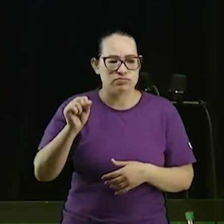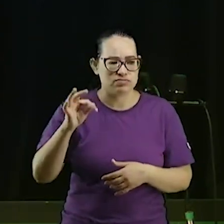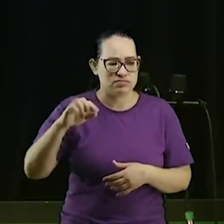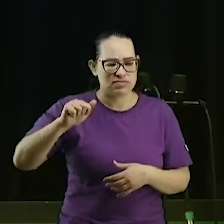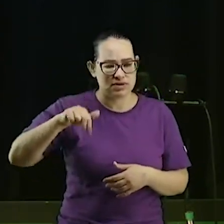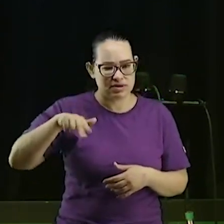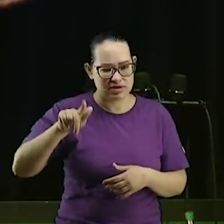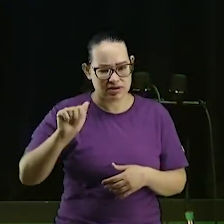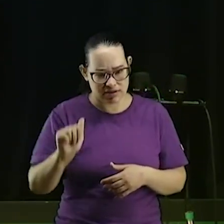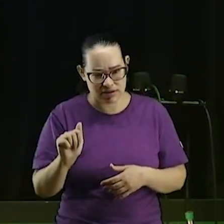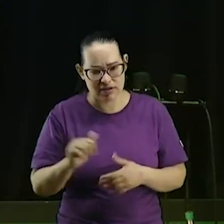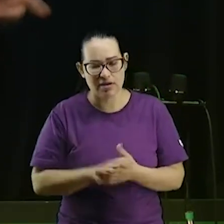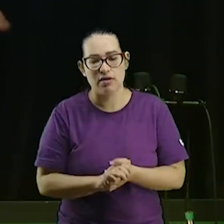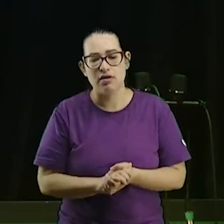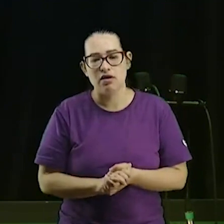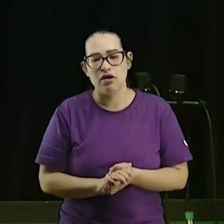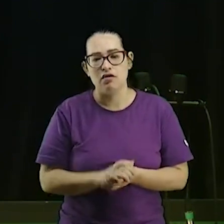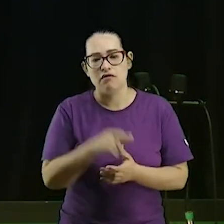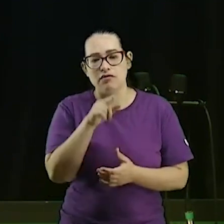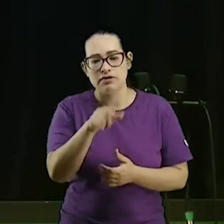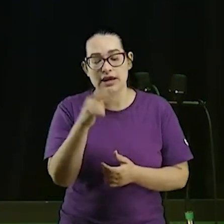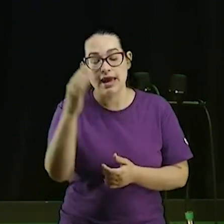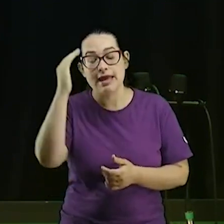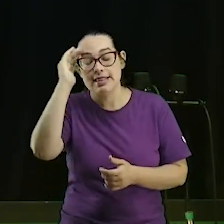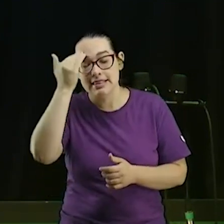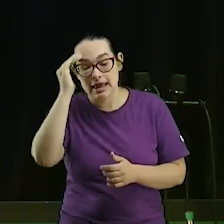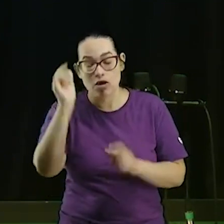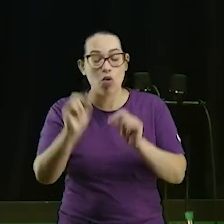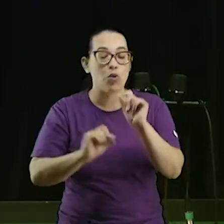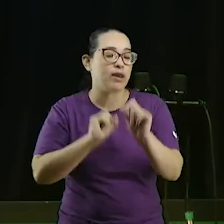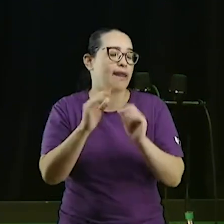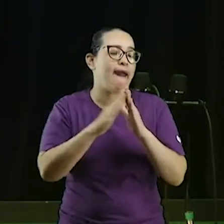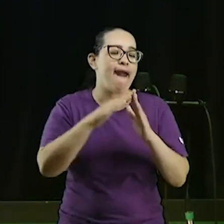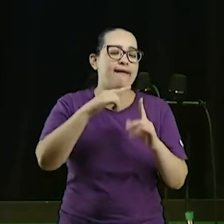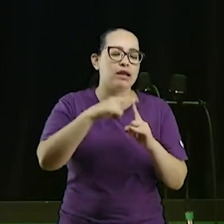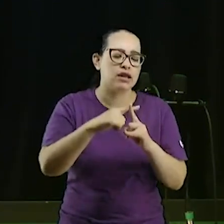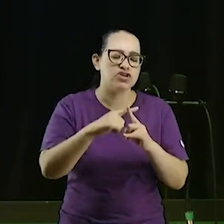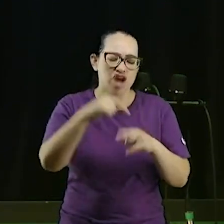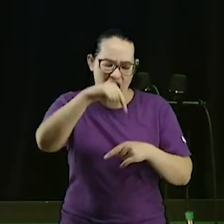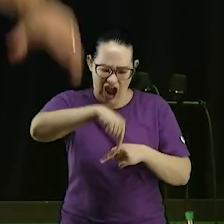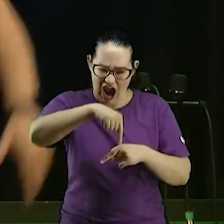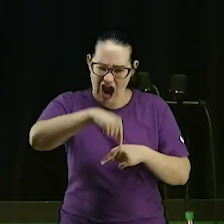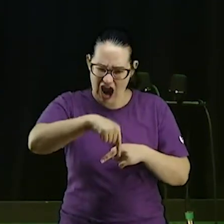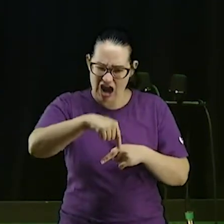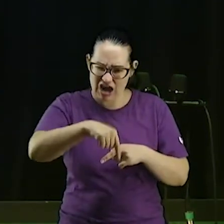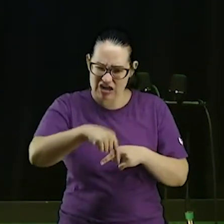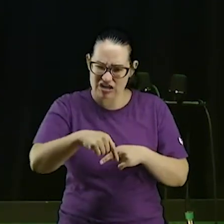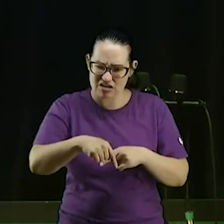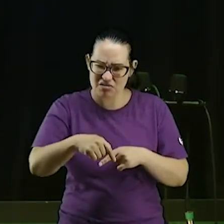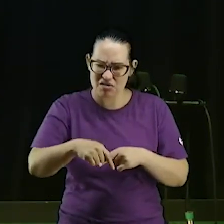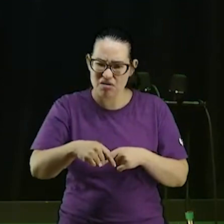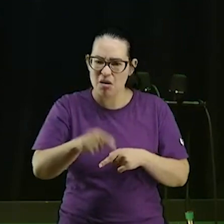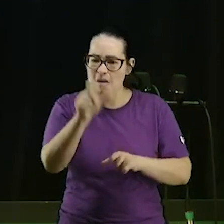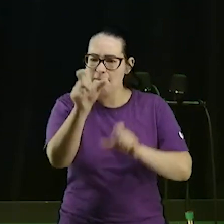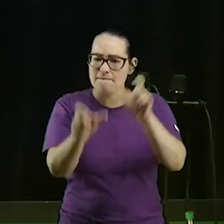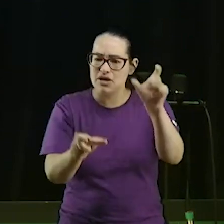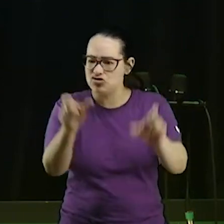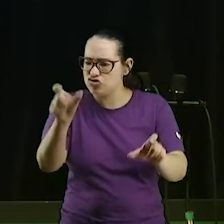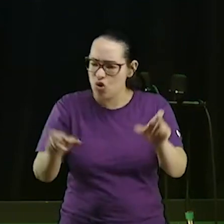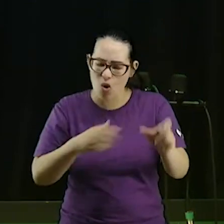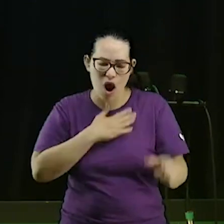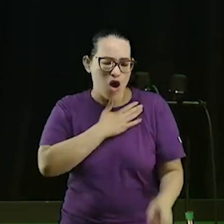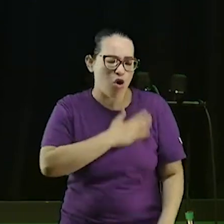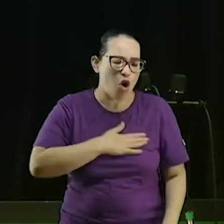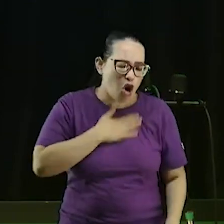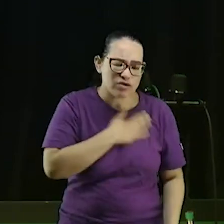eu quero que seu filho entenda que você entenda que a igreja é um lugar que também engente a gente também gosta de coisa por a gente